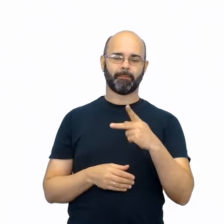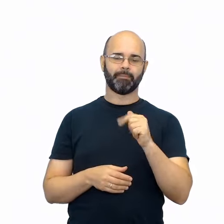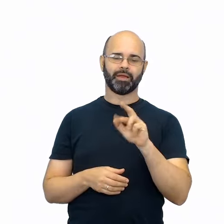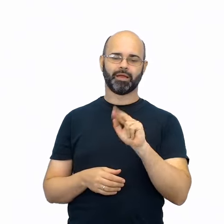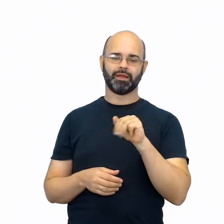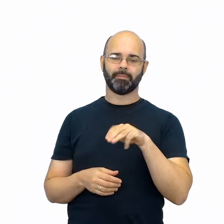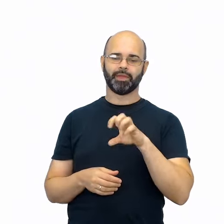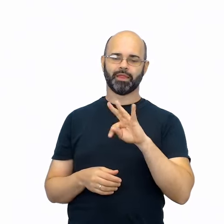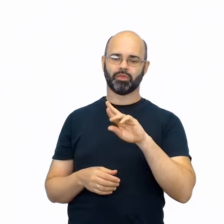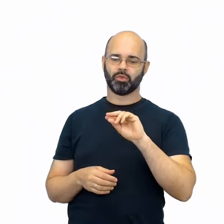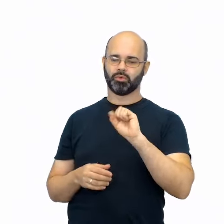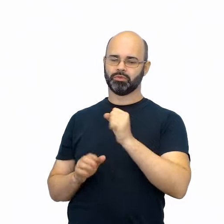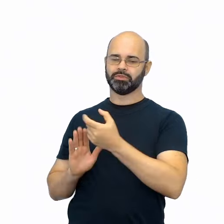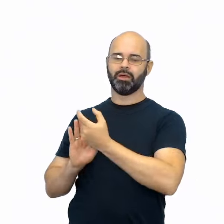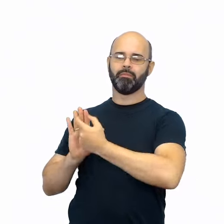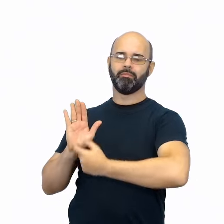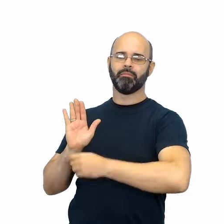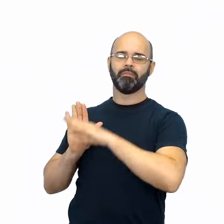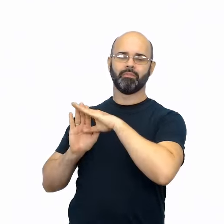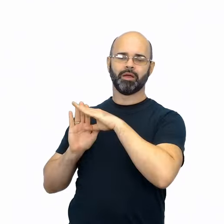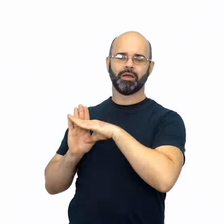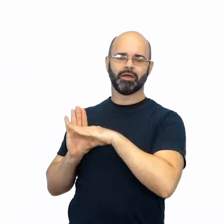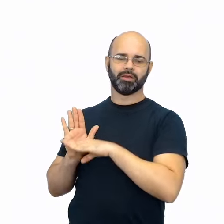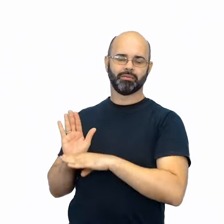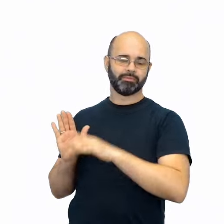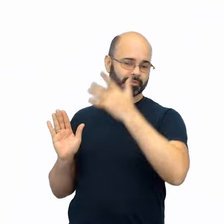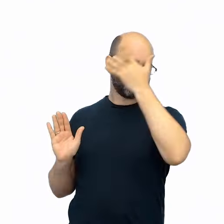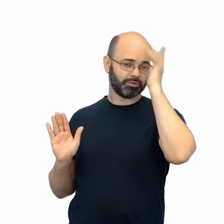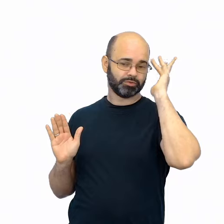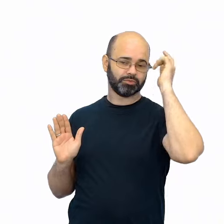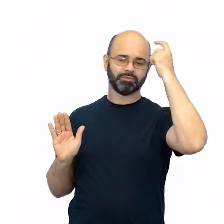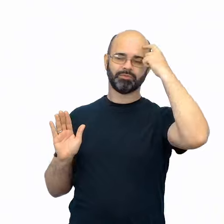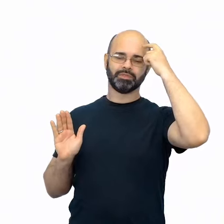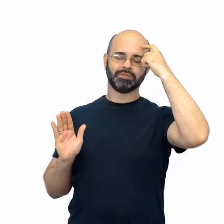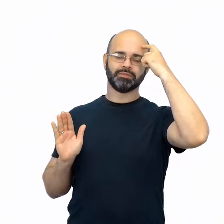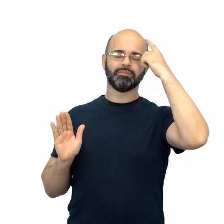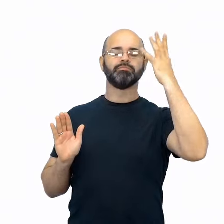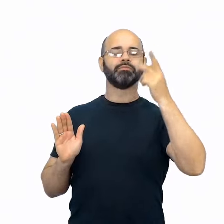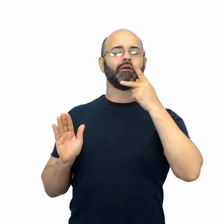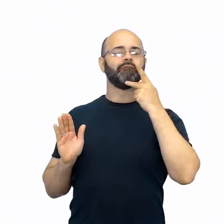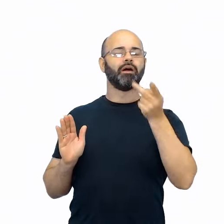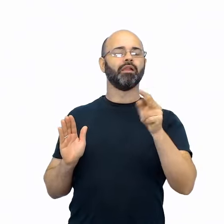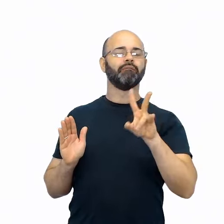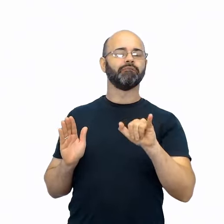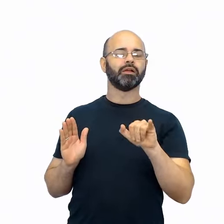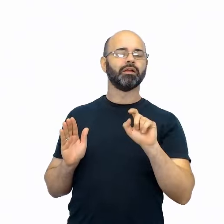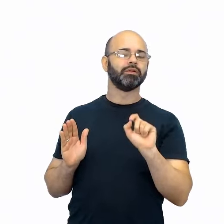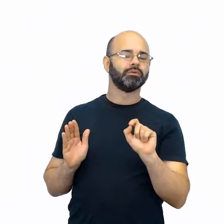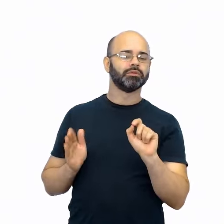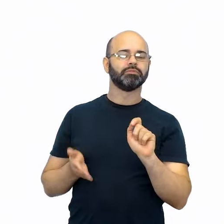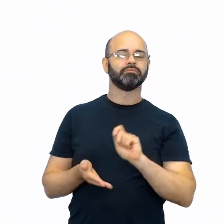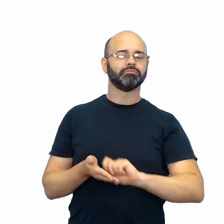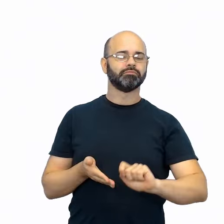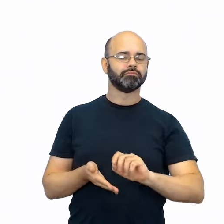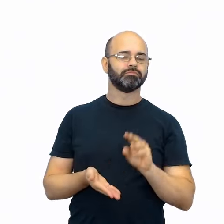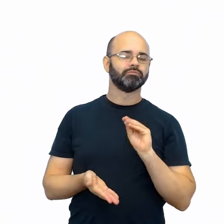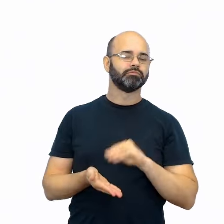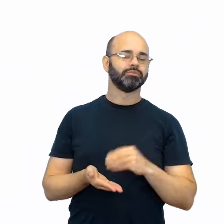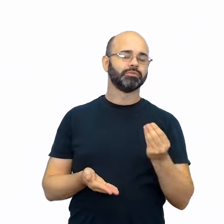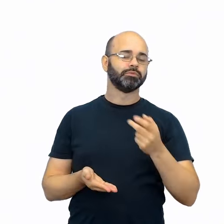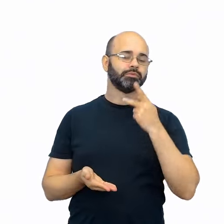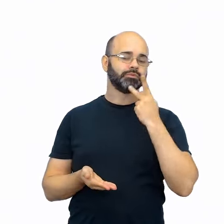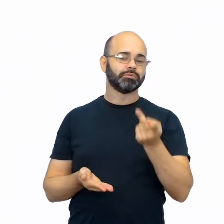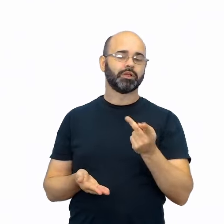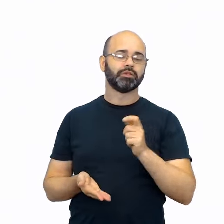considerar e que determinarão o que será dito ou escrito e como será dito